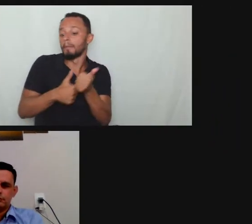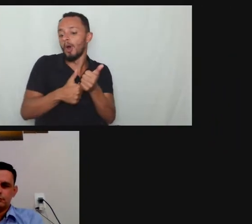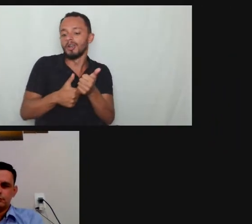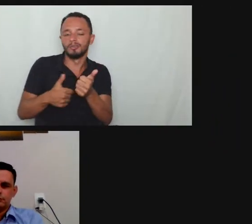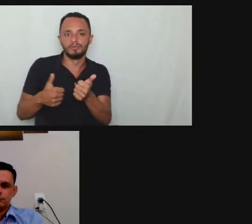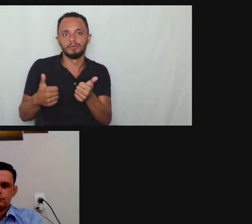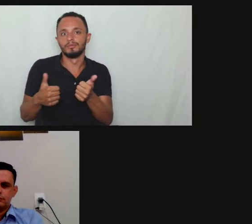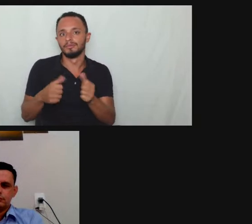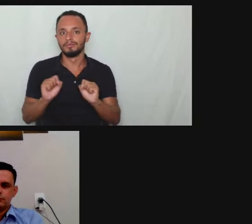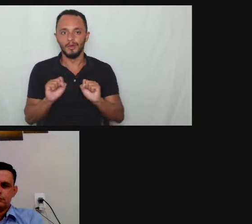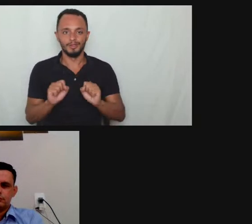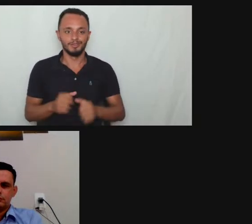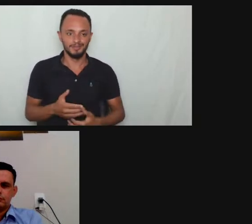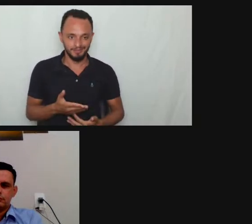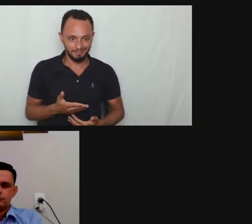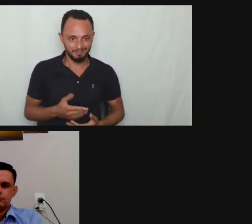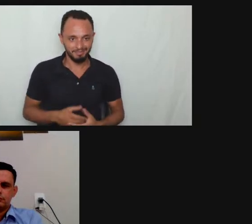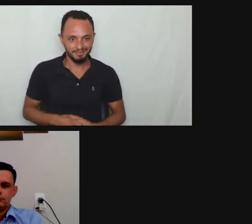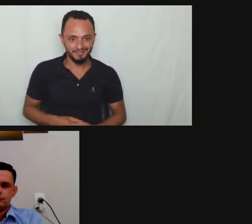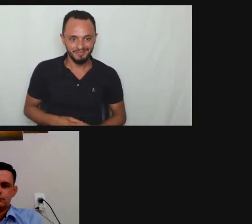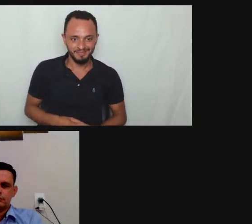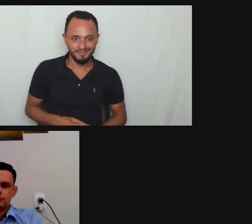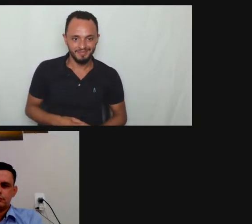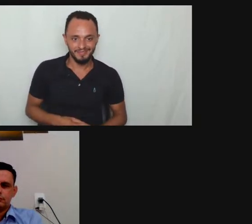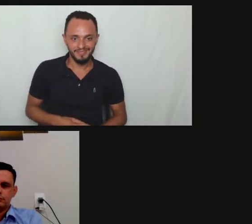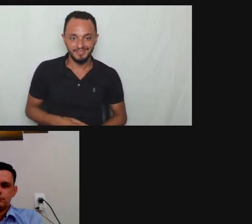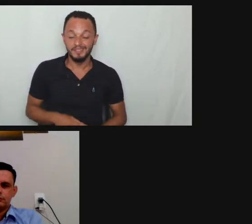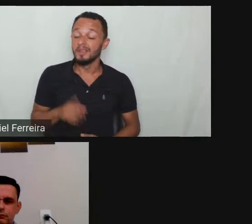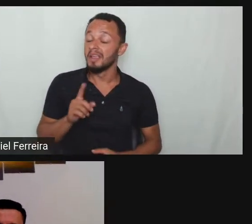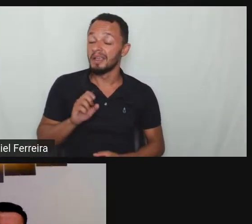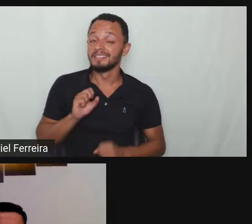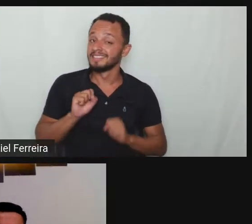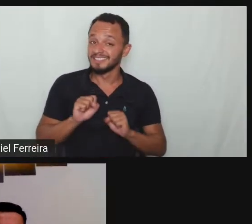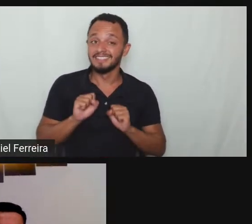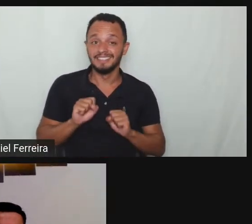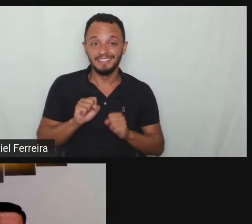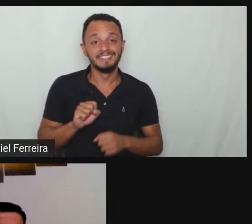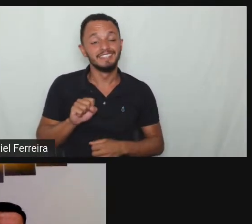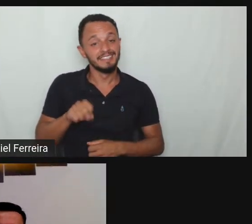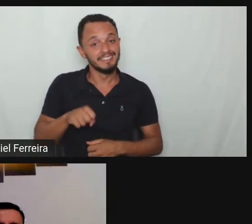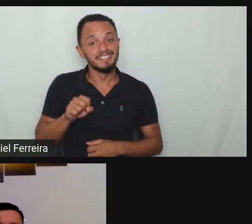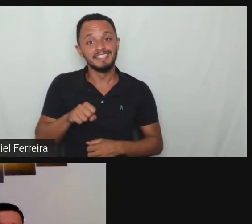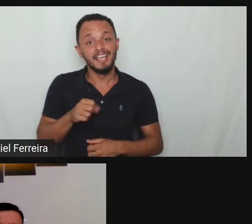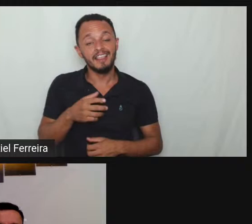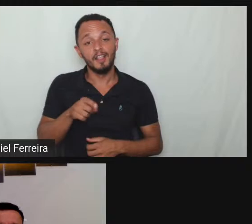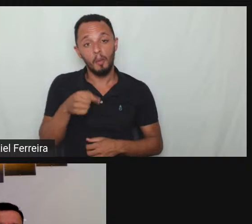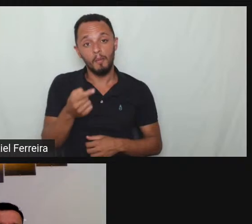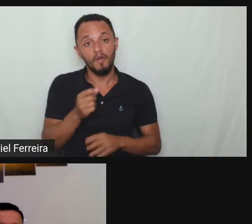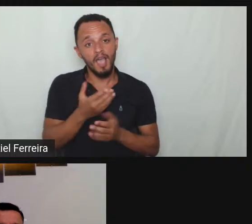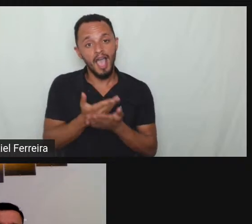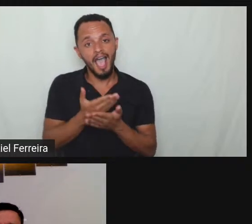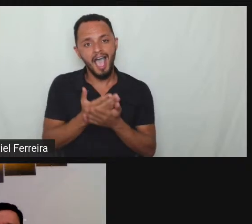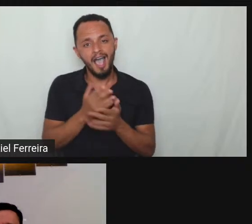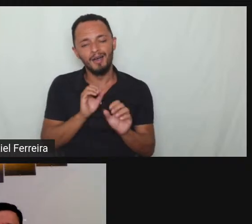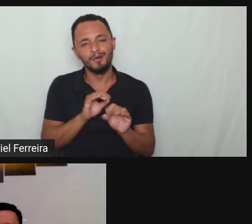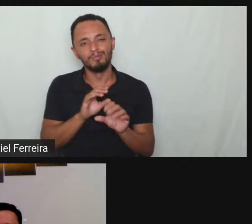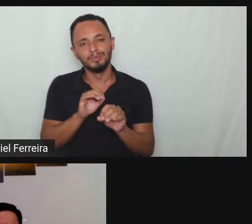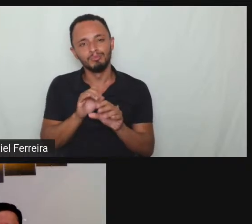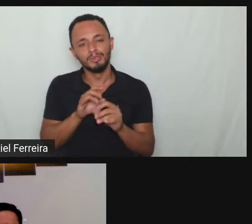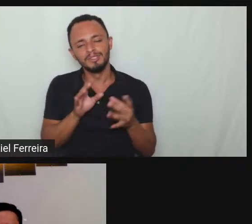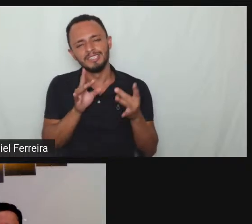é isso aí pode ir lá que tem muita coisa interessante mas é tema uma aula inteira por isso que eu não vou tratar aqui hoje